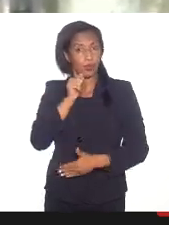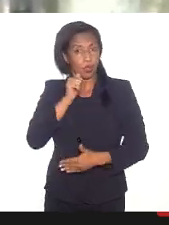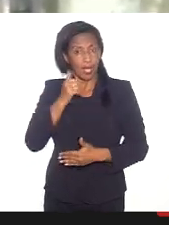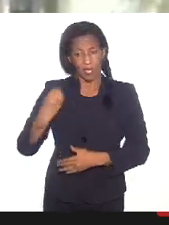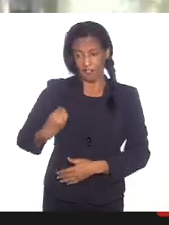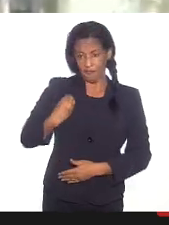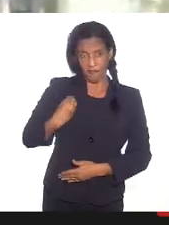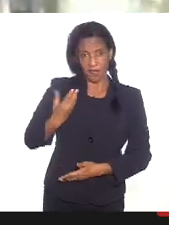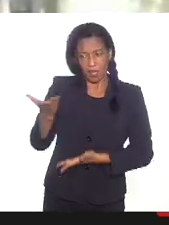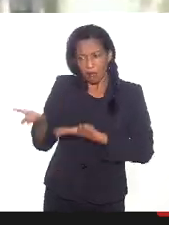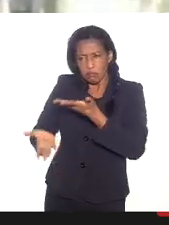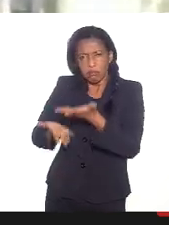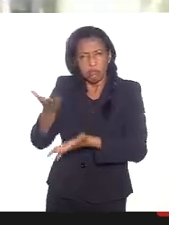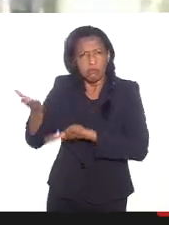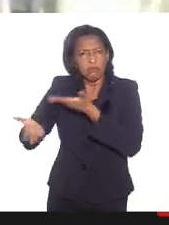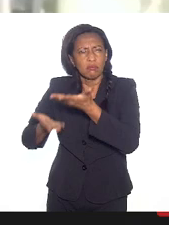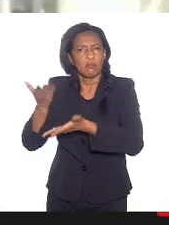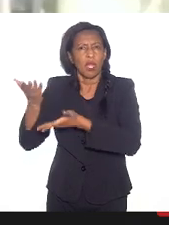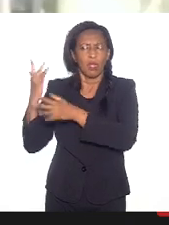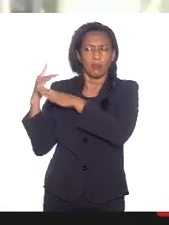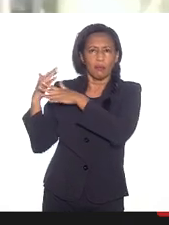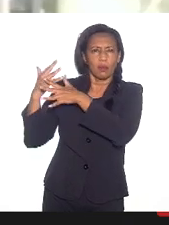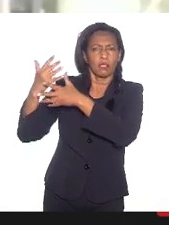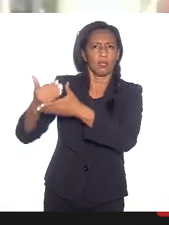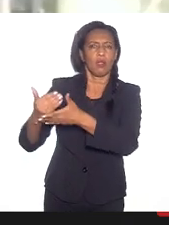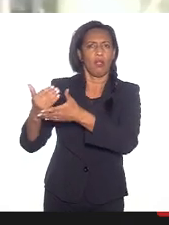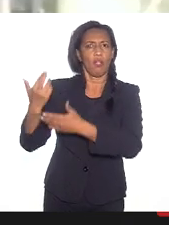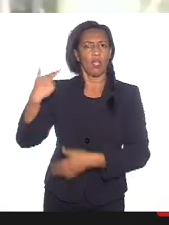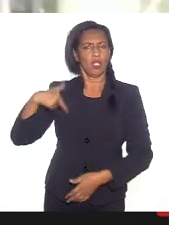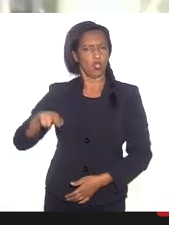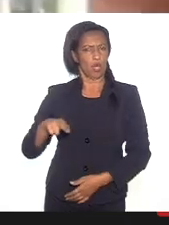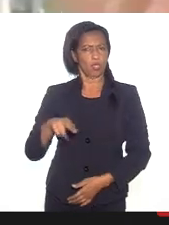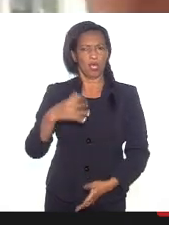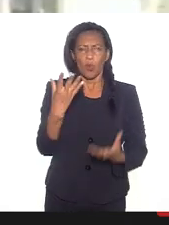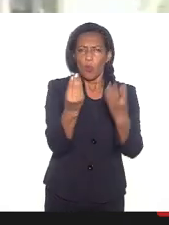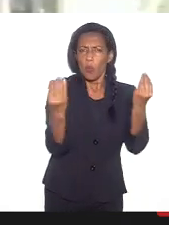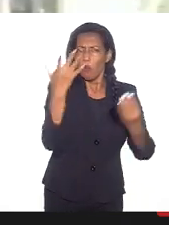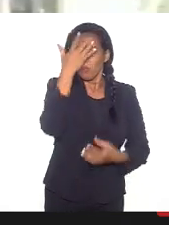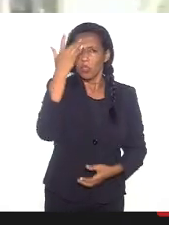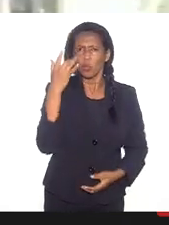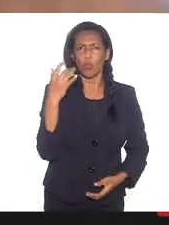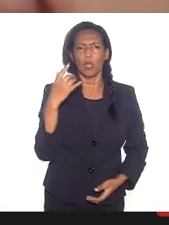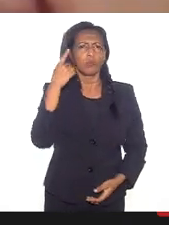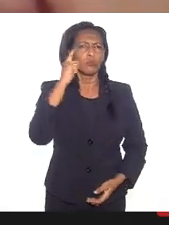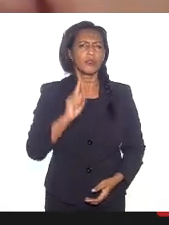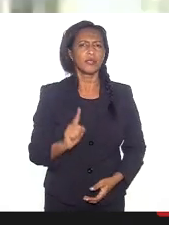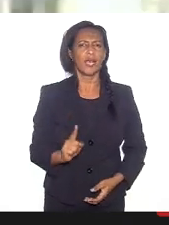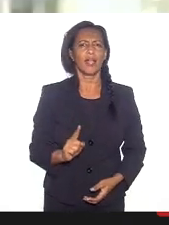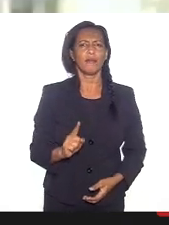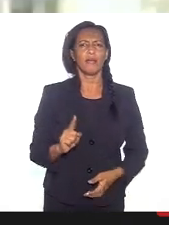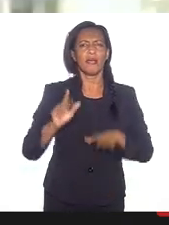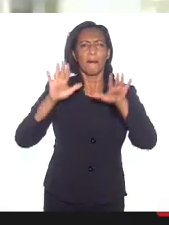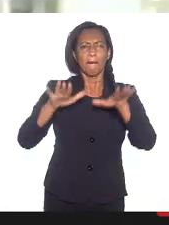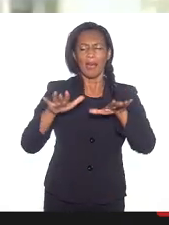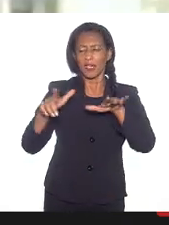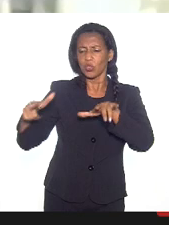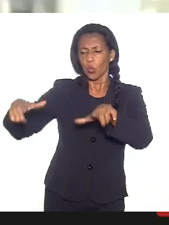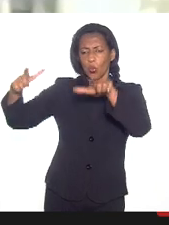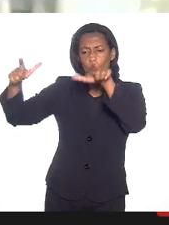transição religiosa. Muita gente não sabe, mas o terreiro é um espaço de acolhimento, de escuta.